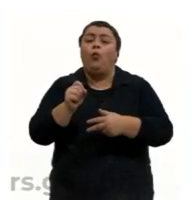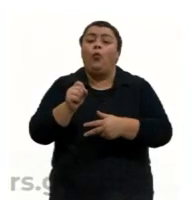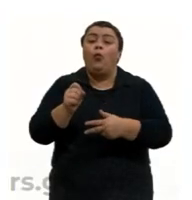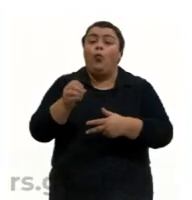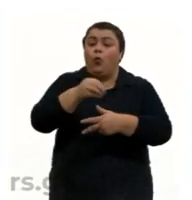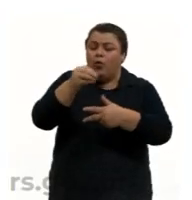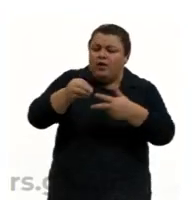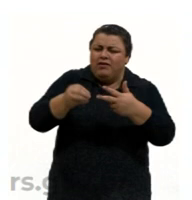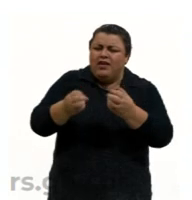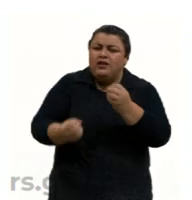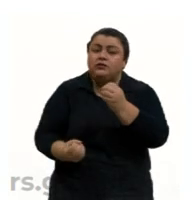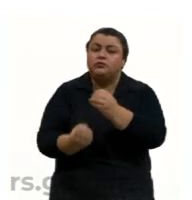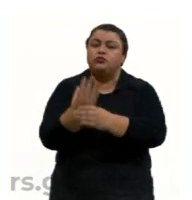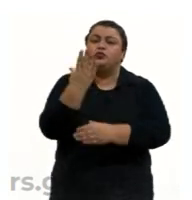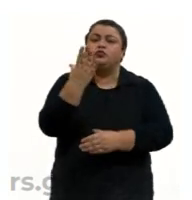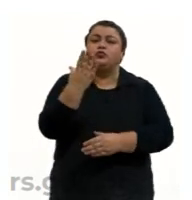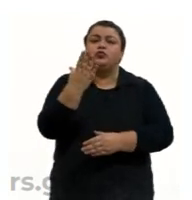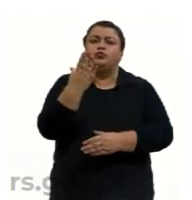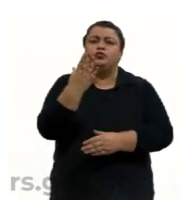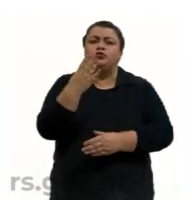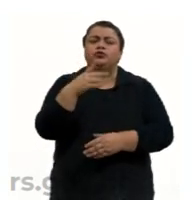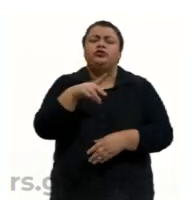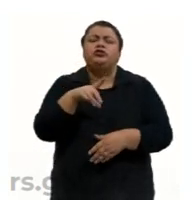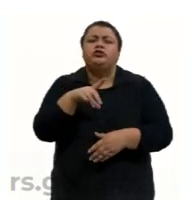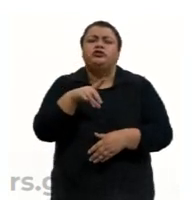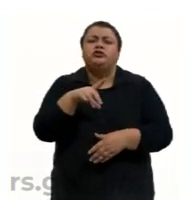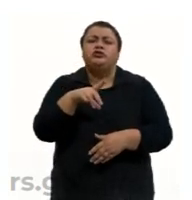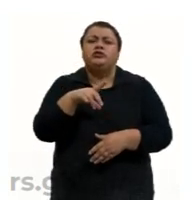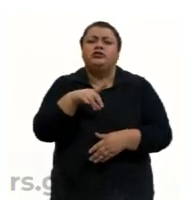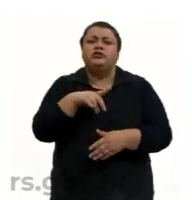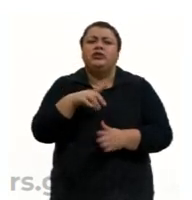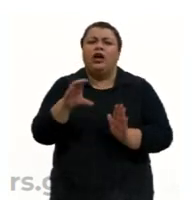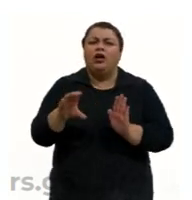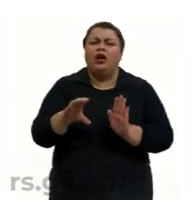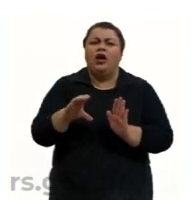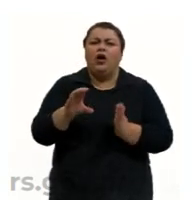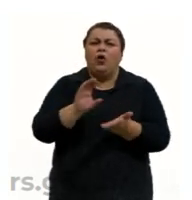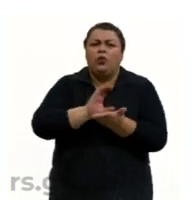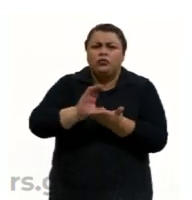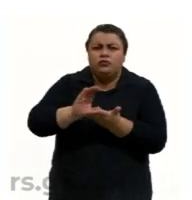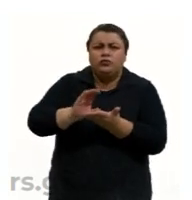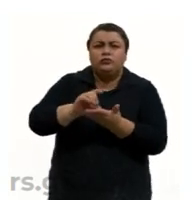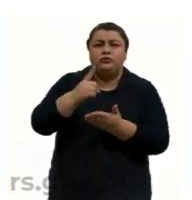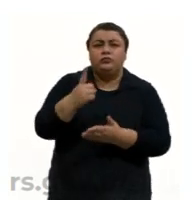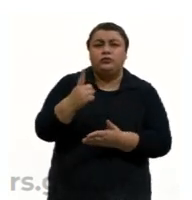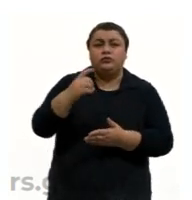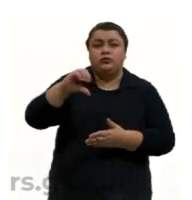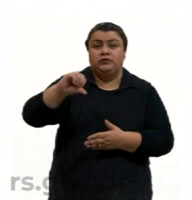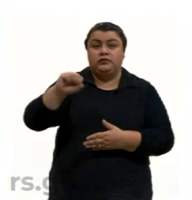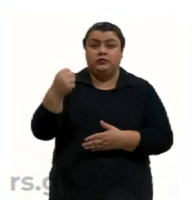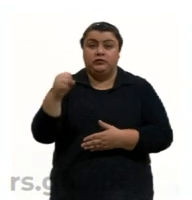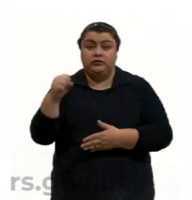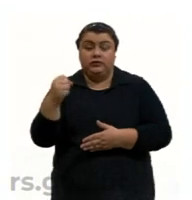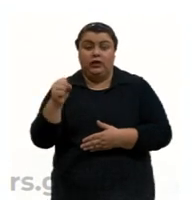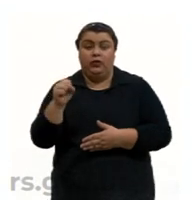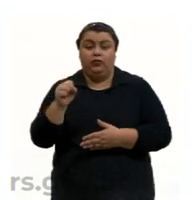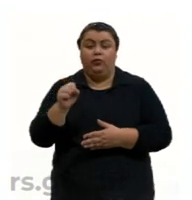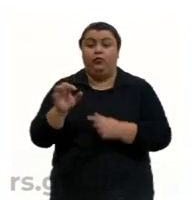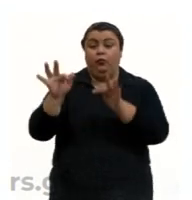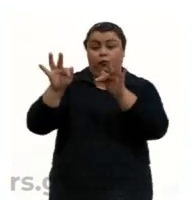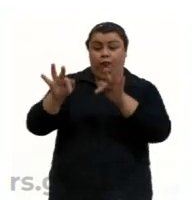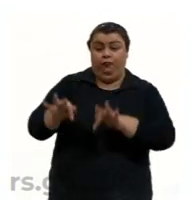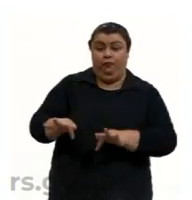a partir da... ele tem a sua raiz na Constituição de 1988, quando estamos saindo do regime militar,